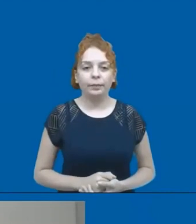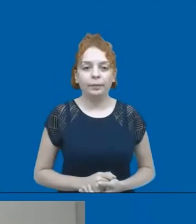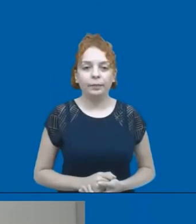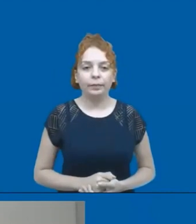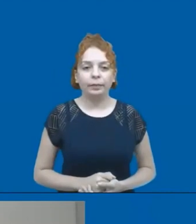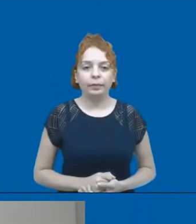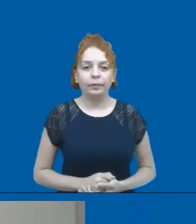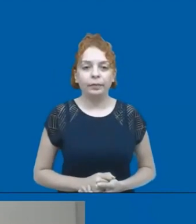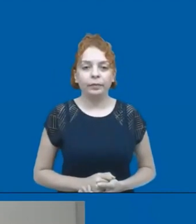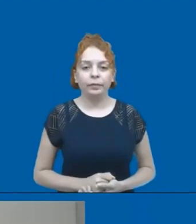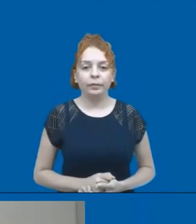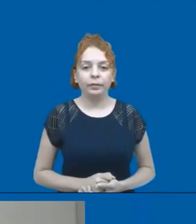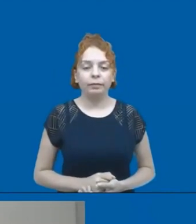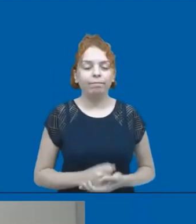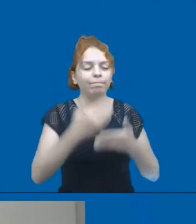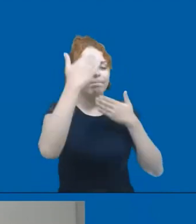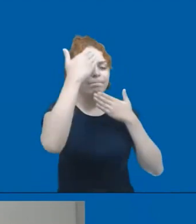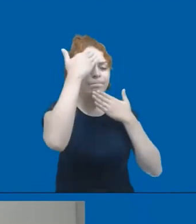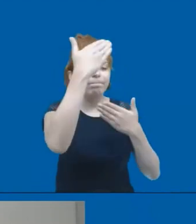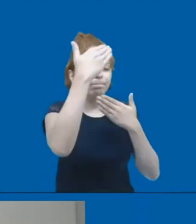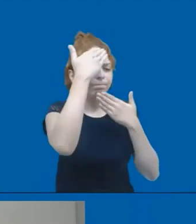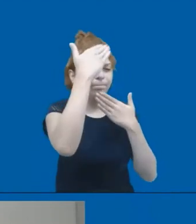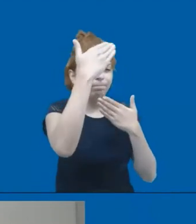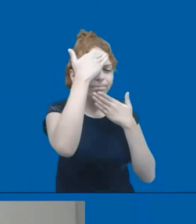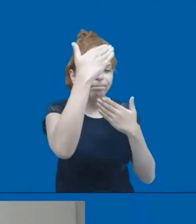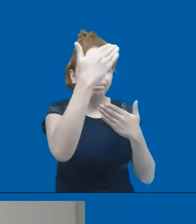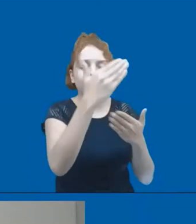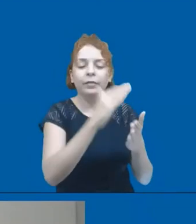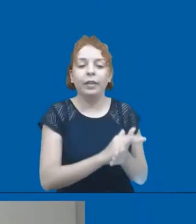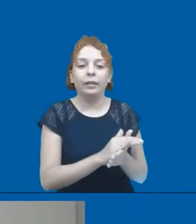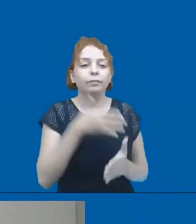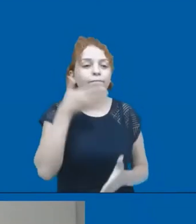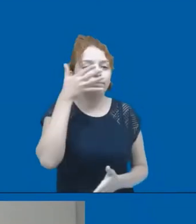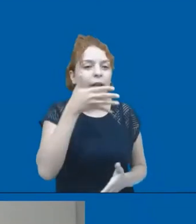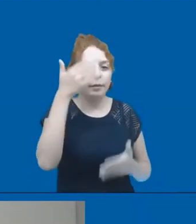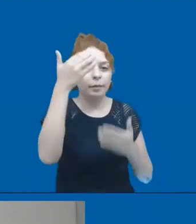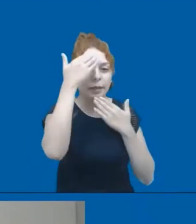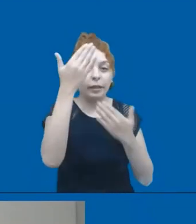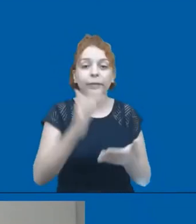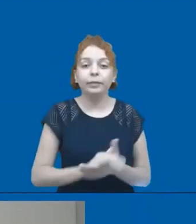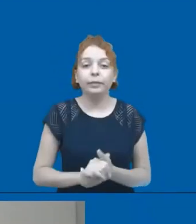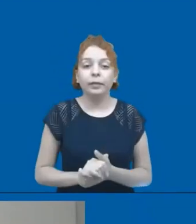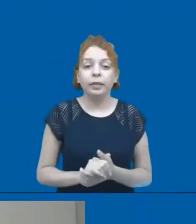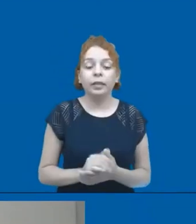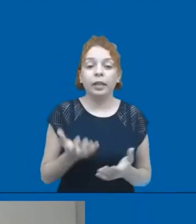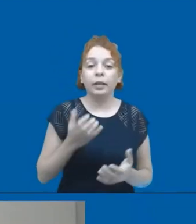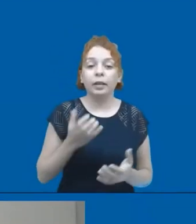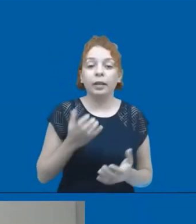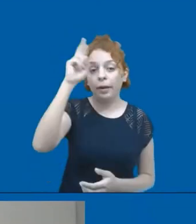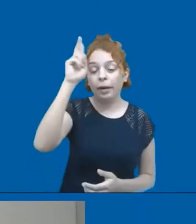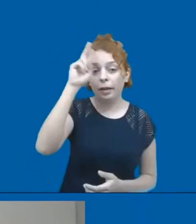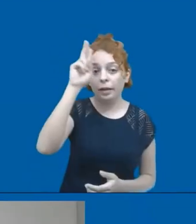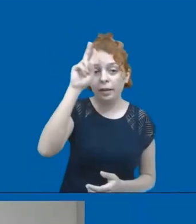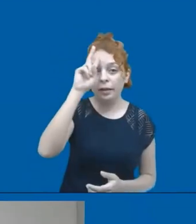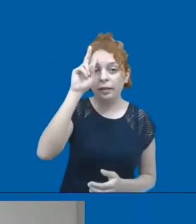acessibilidade. Sejam bem-vindos ao canal Muito obrigada, Ian, por suas palavras. participantes aparecem as janelas sobre fundo azul.